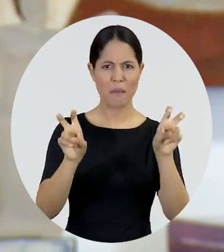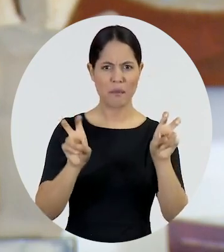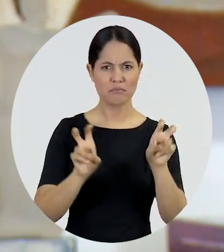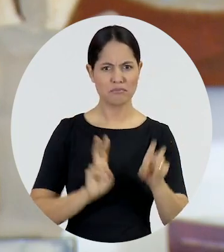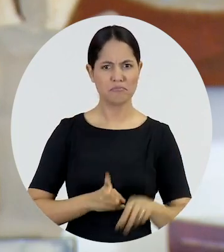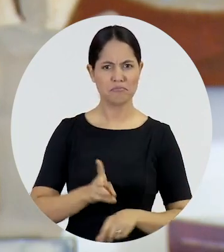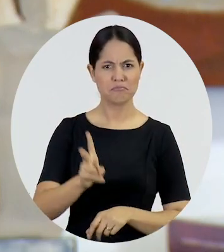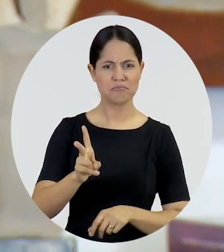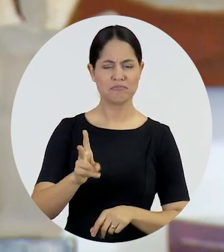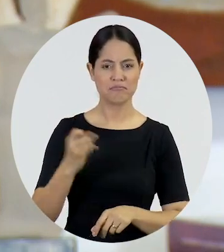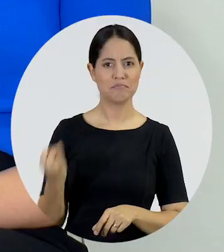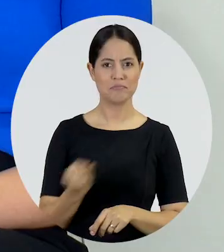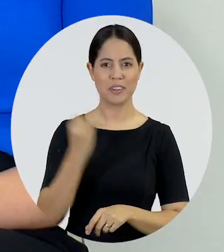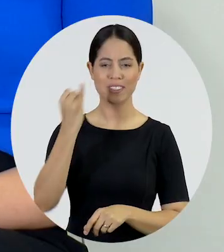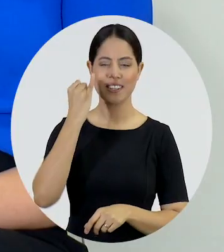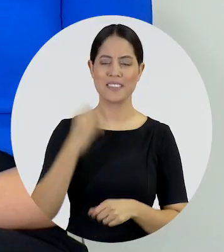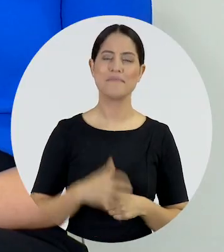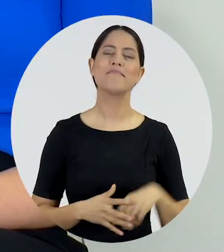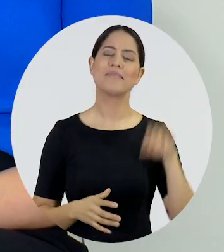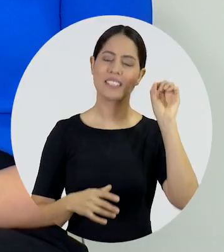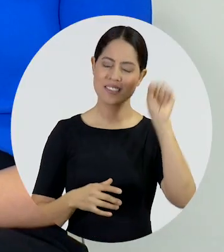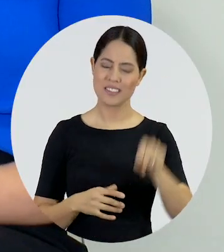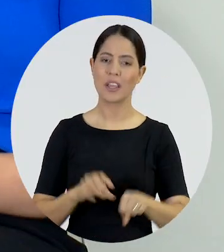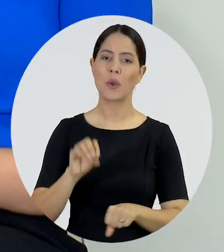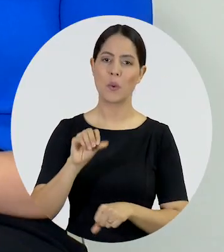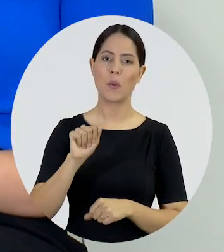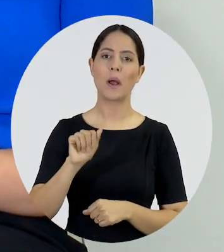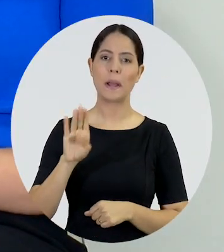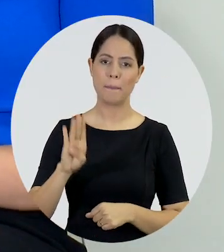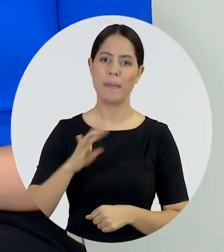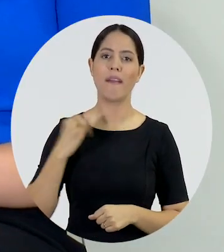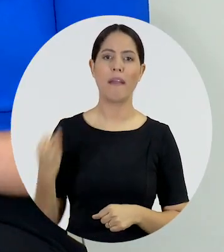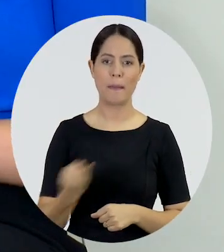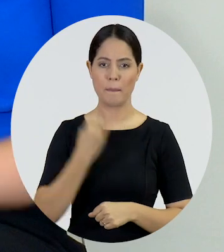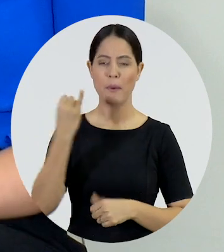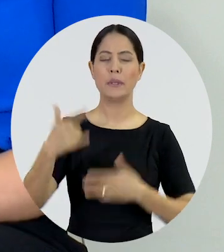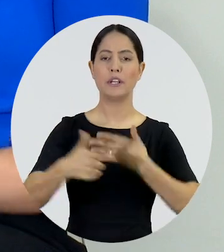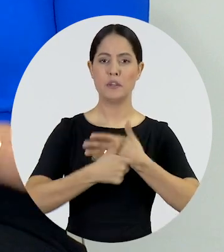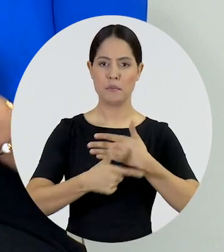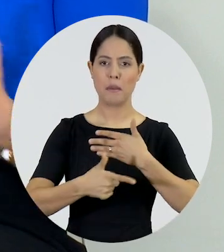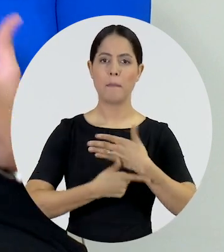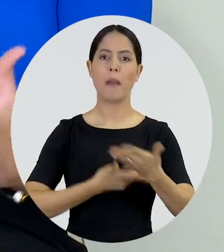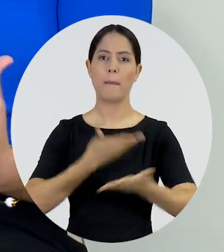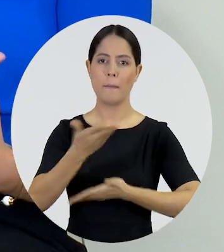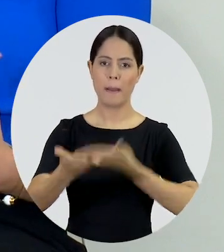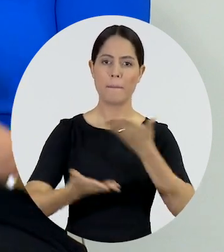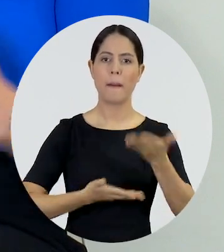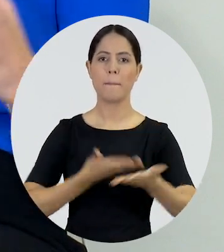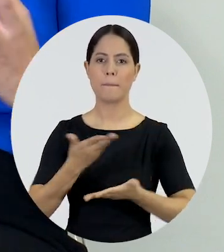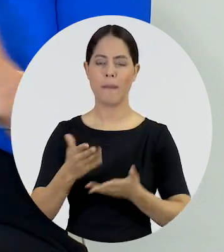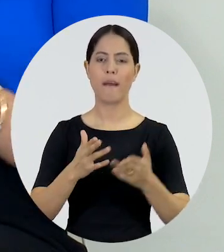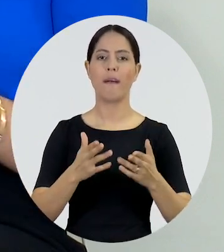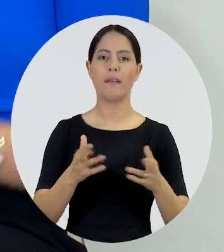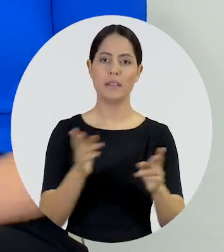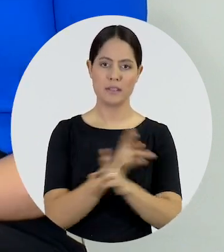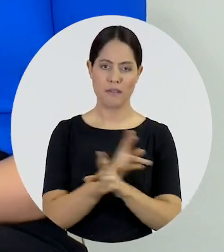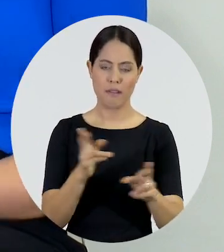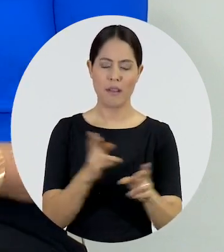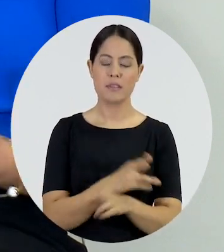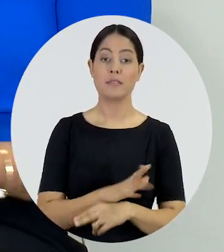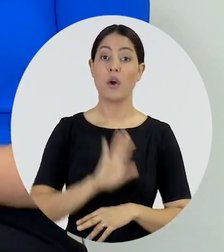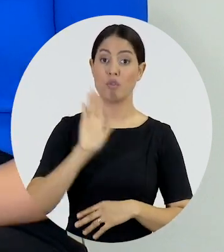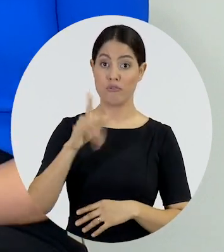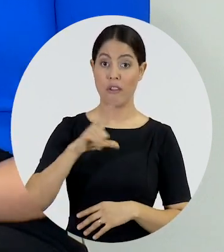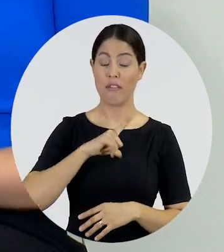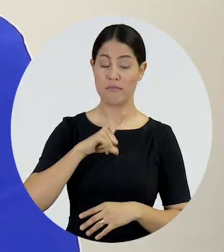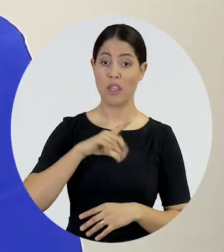também é um caminho a ser seguido? Exatamente. Certamente, a OAB tem um papel central nessa articulação. A gente tem visto, nesse